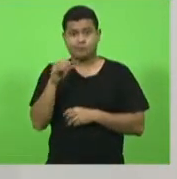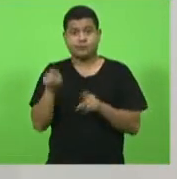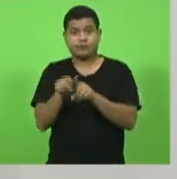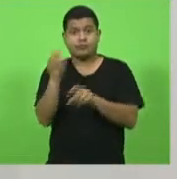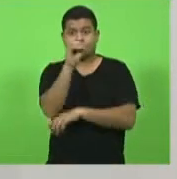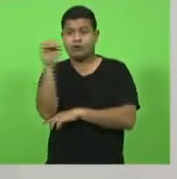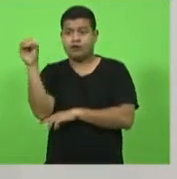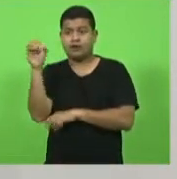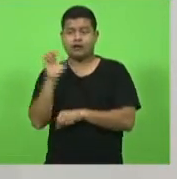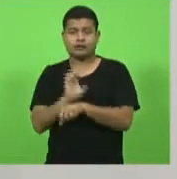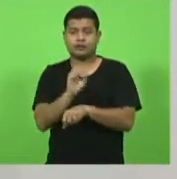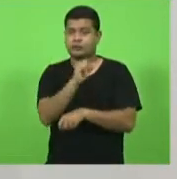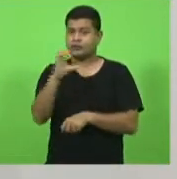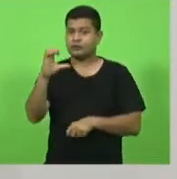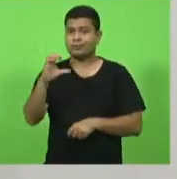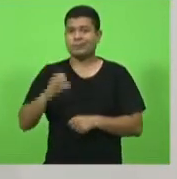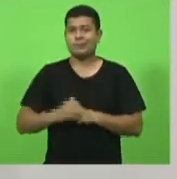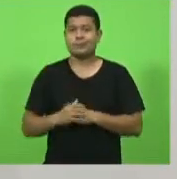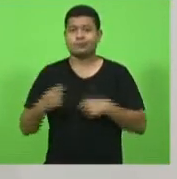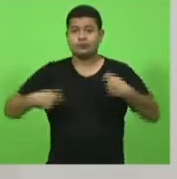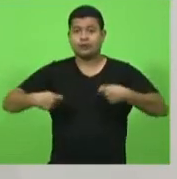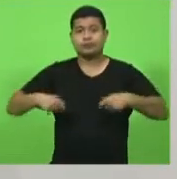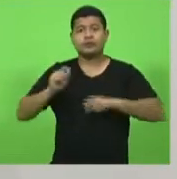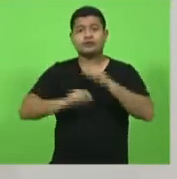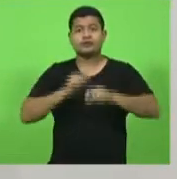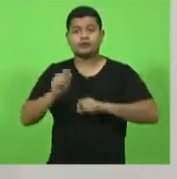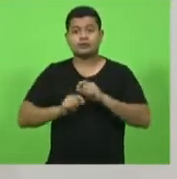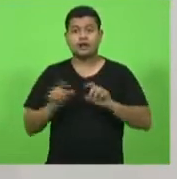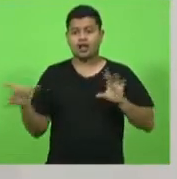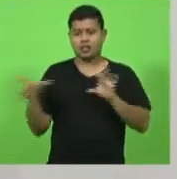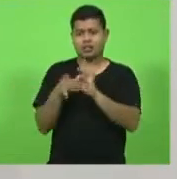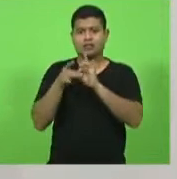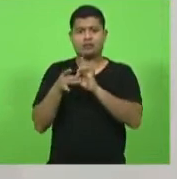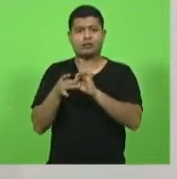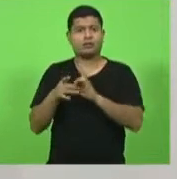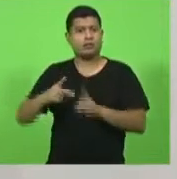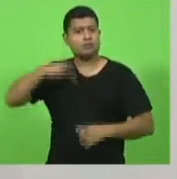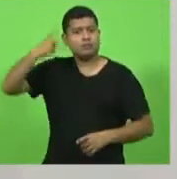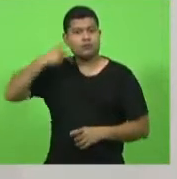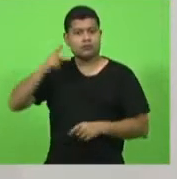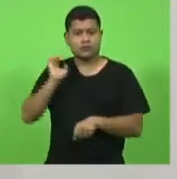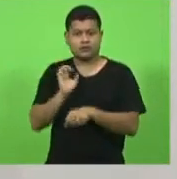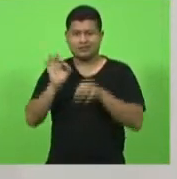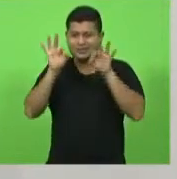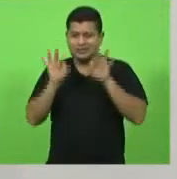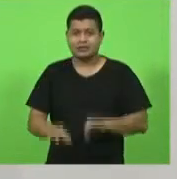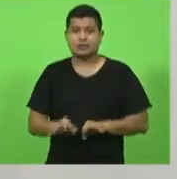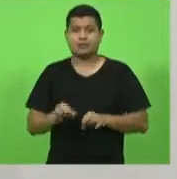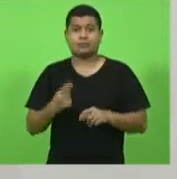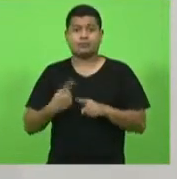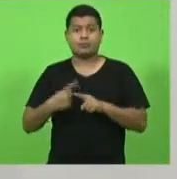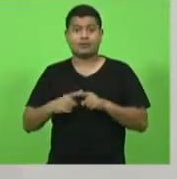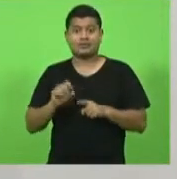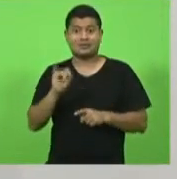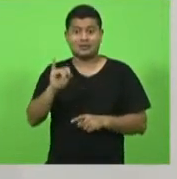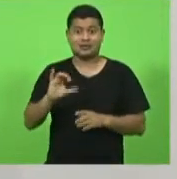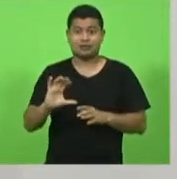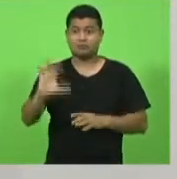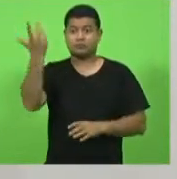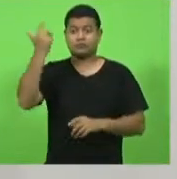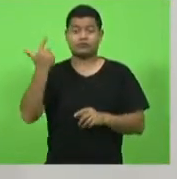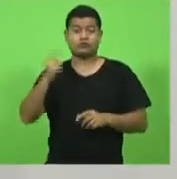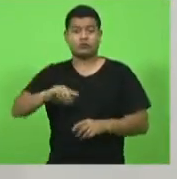precisamos ter essa integração nós precisamos ter uma política efetiva porque se ocorrer um fechamento geral aí muitas